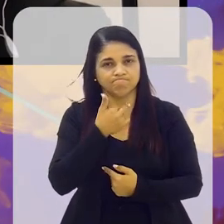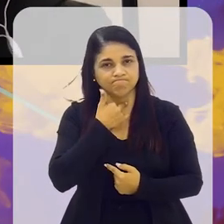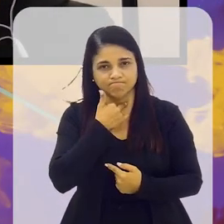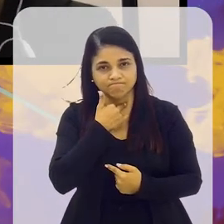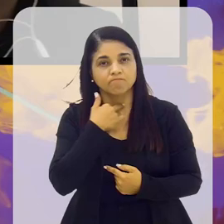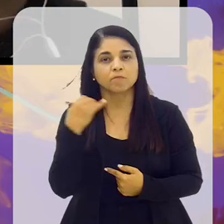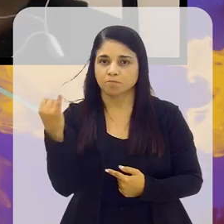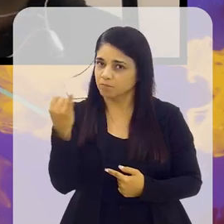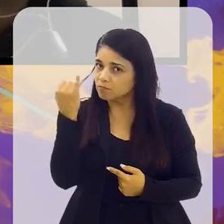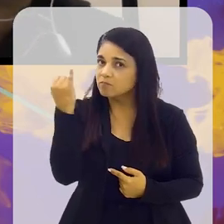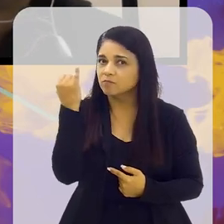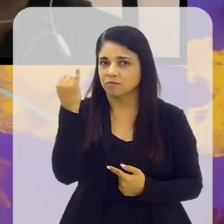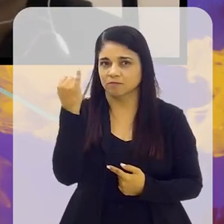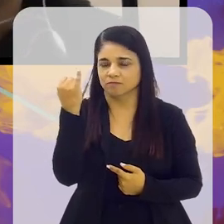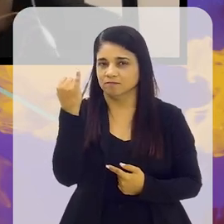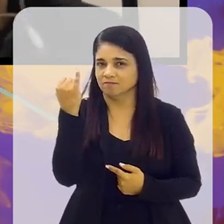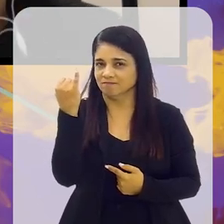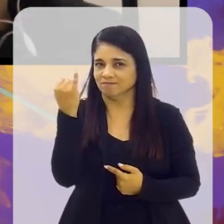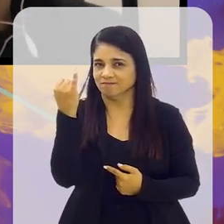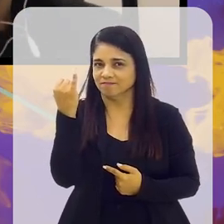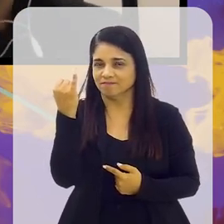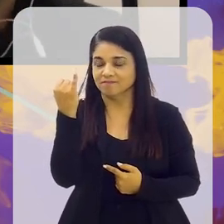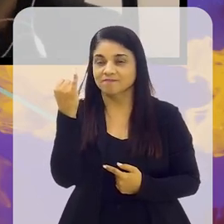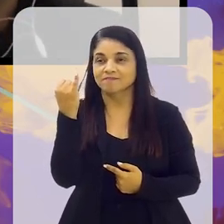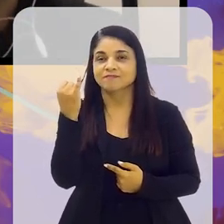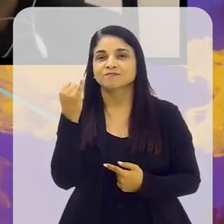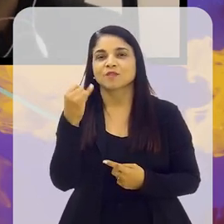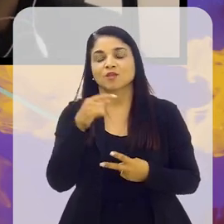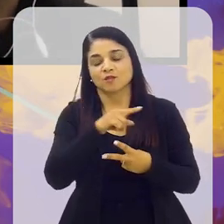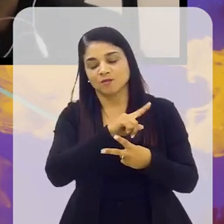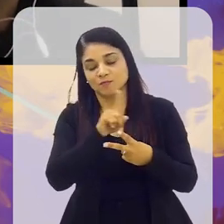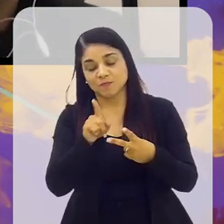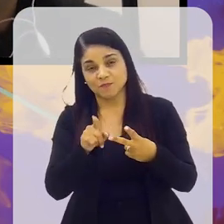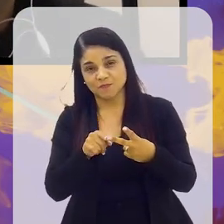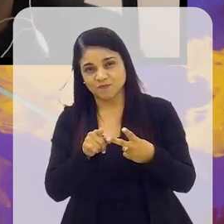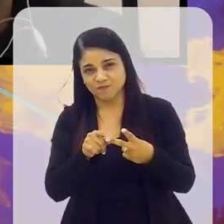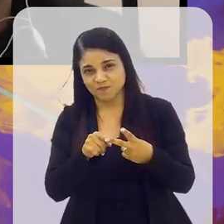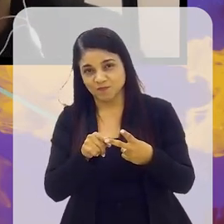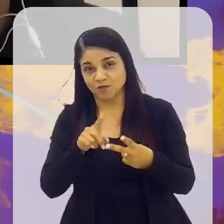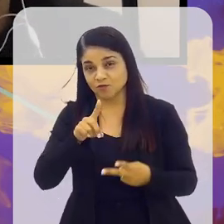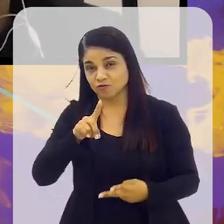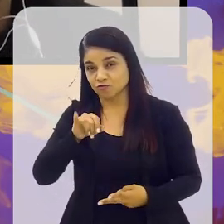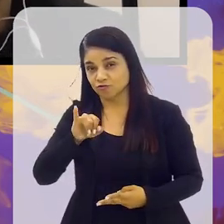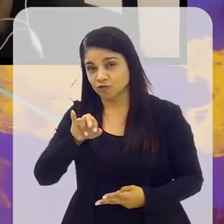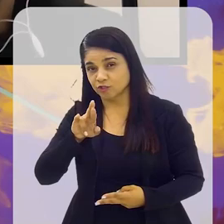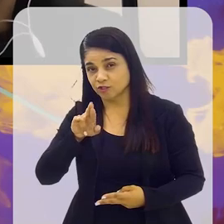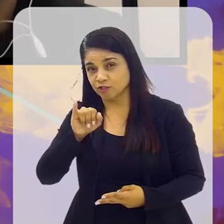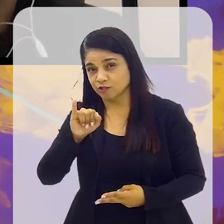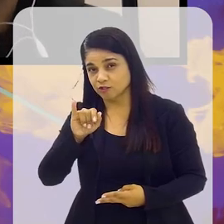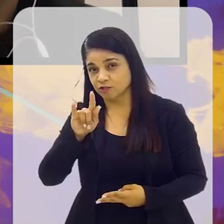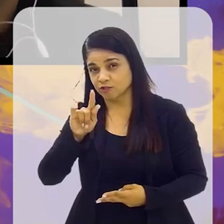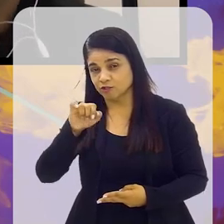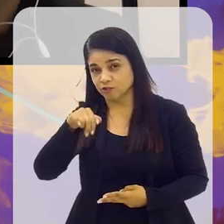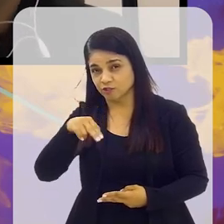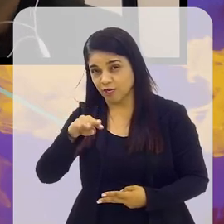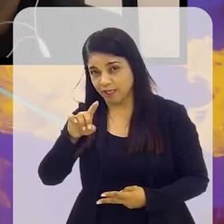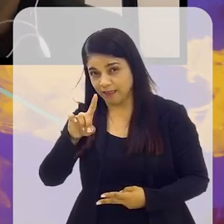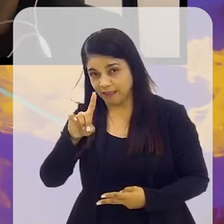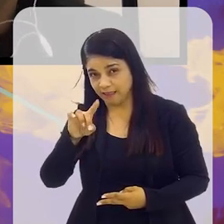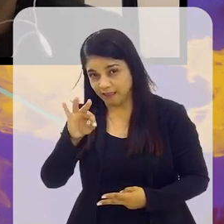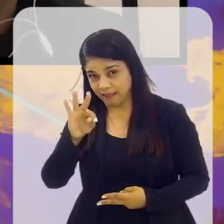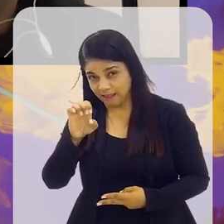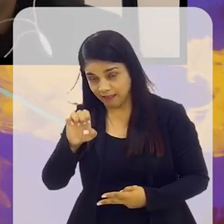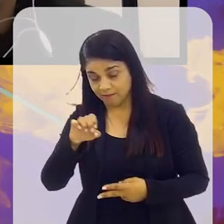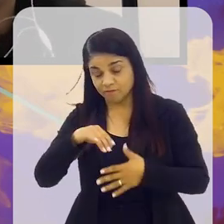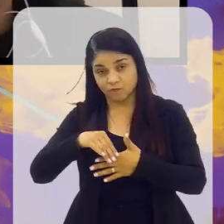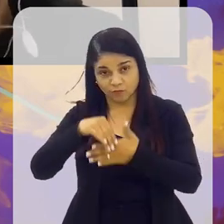importante. Segundo ponto que eu destacaria, eu acho que os dirigentes têm uma responsabilidade grande na medida também